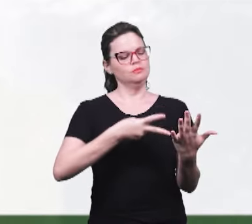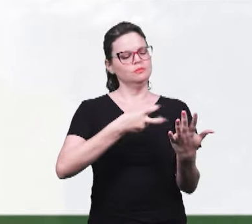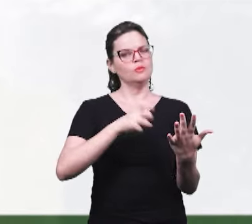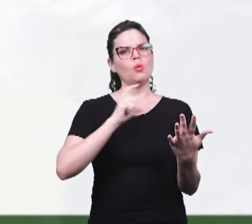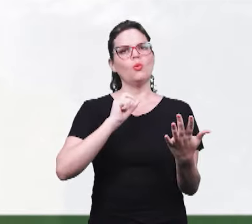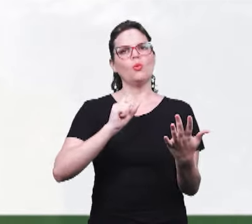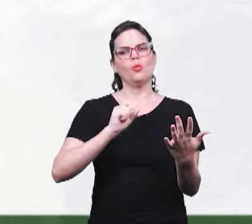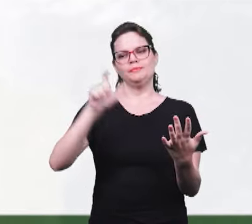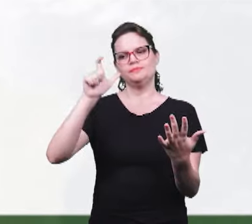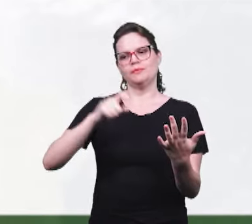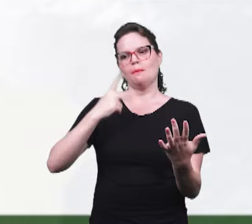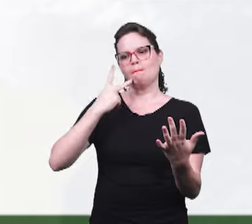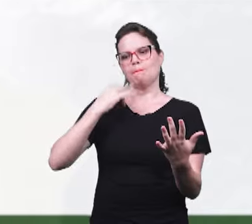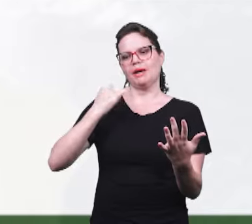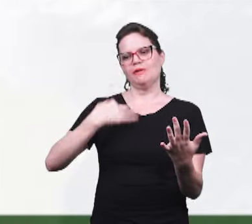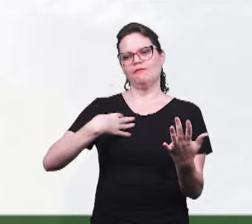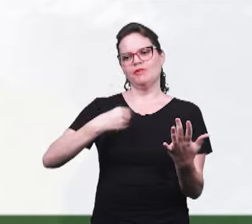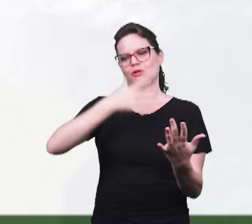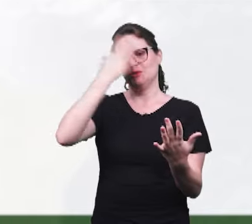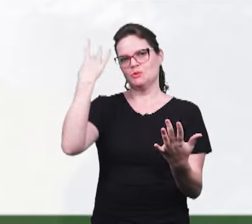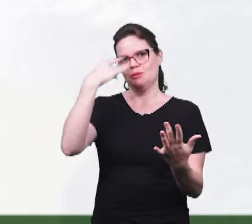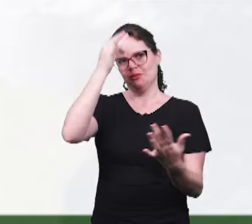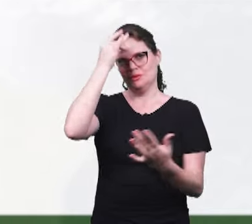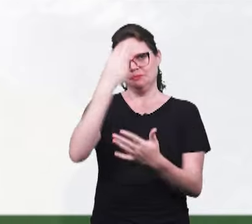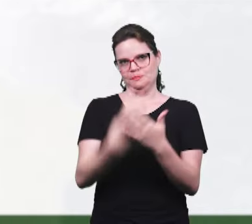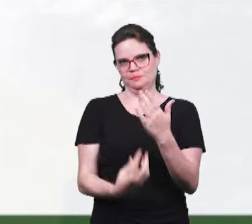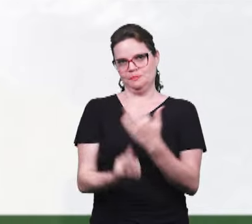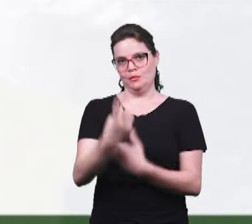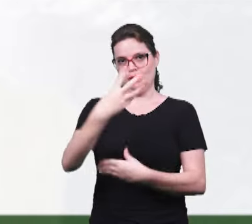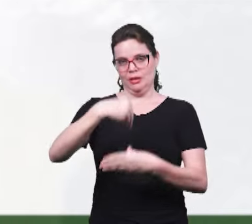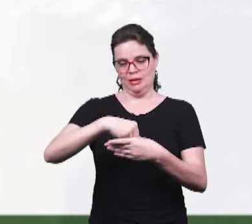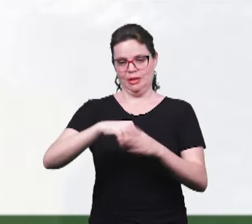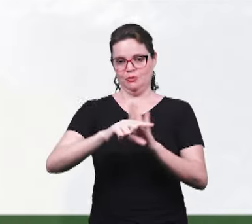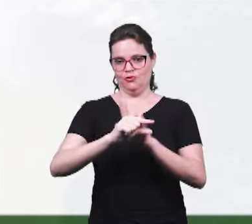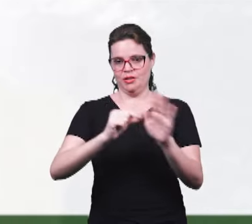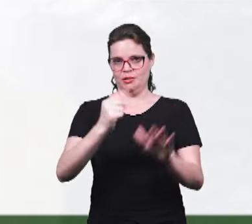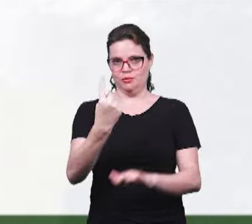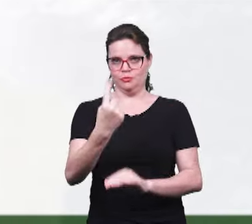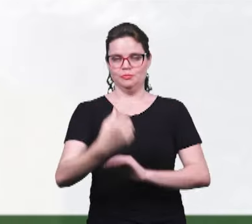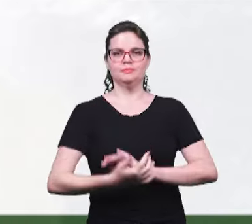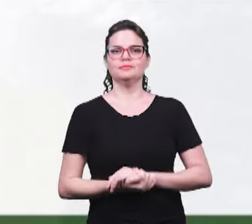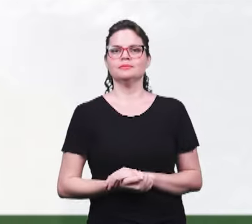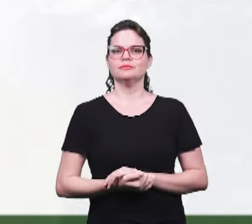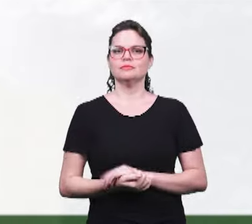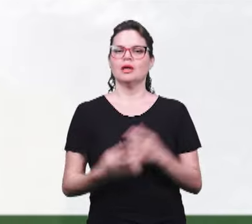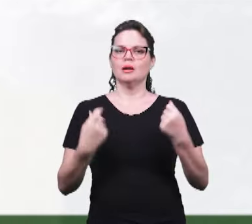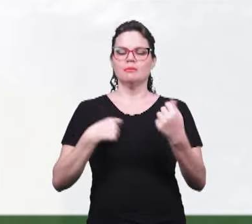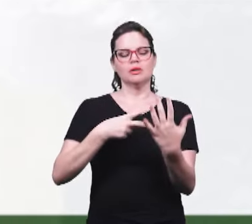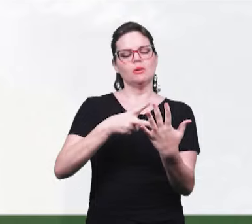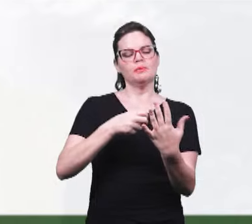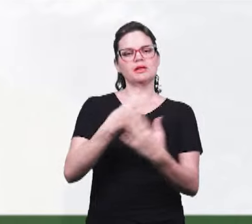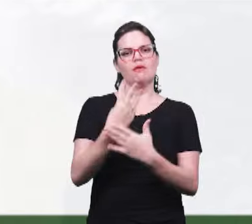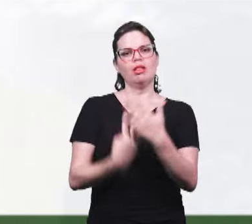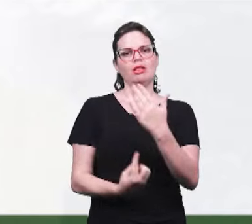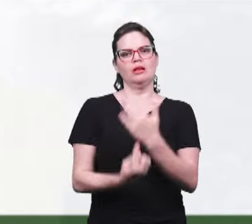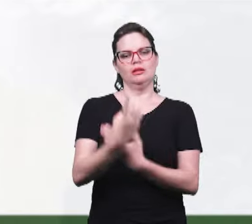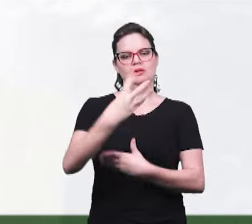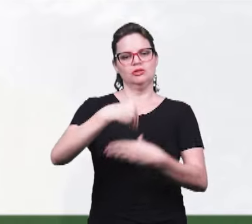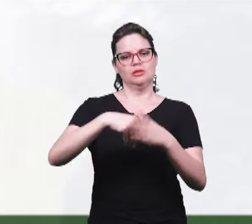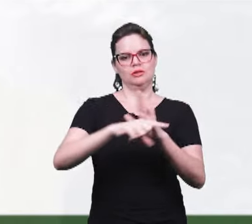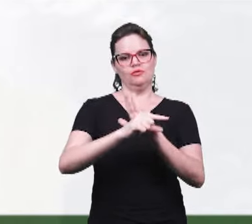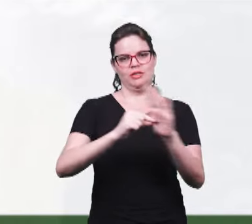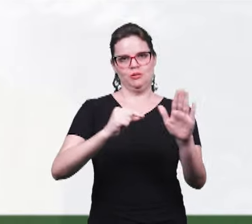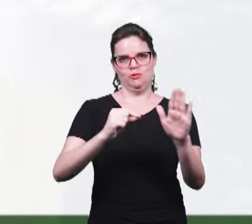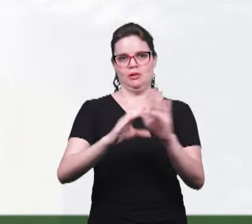a pessoa do Pai, do Filho e do Espírito Santo. Então, agora a identificação da trindade nós vamos ver no